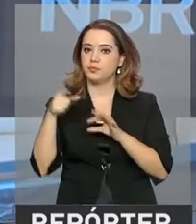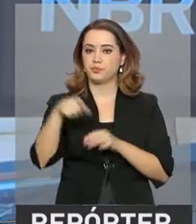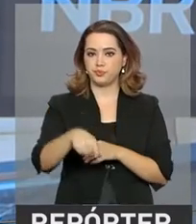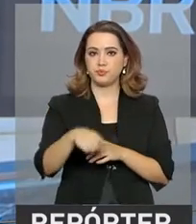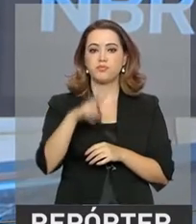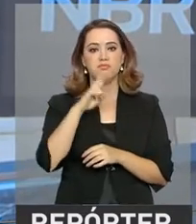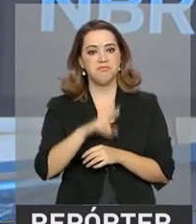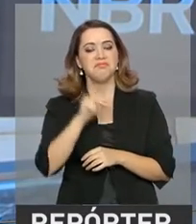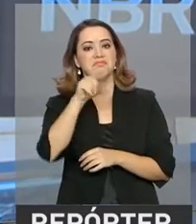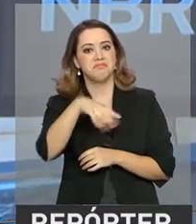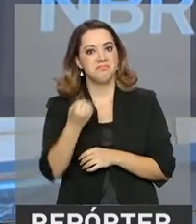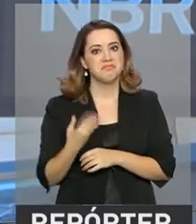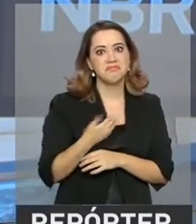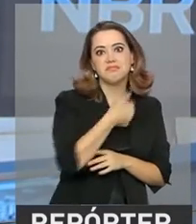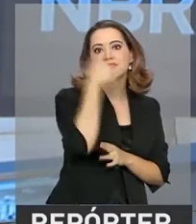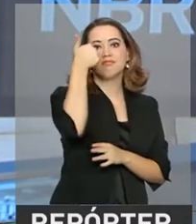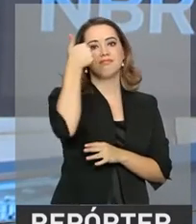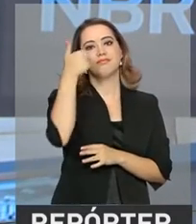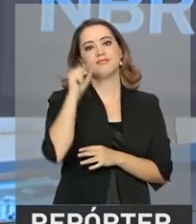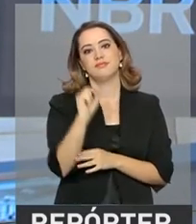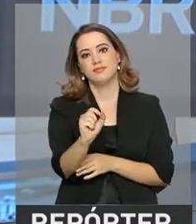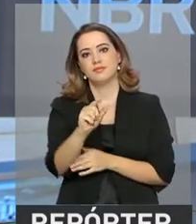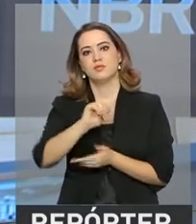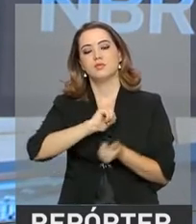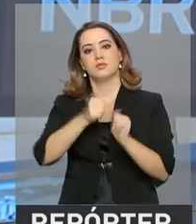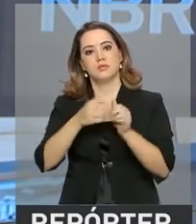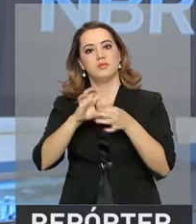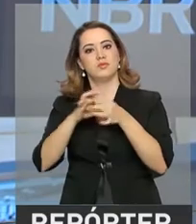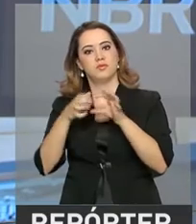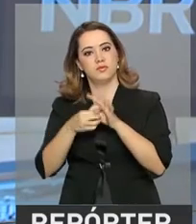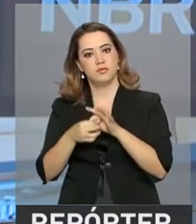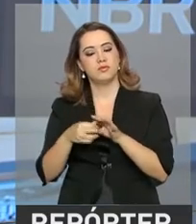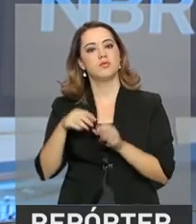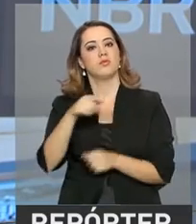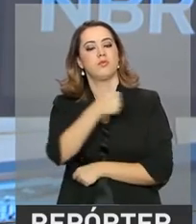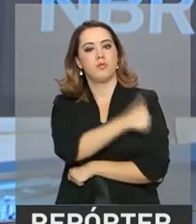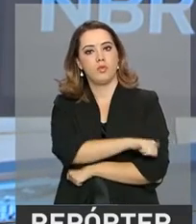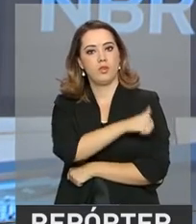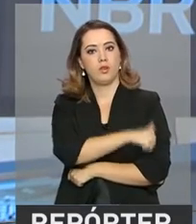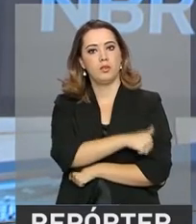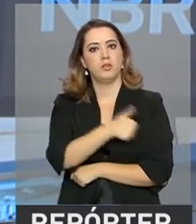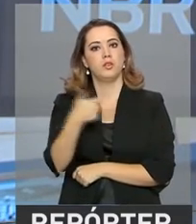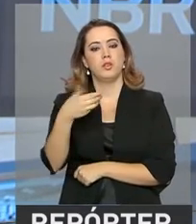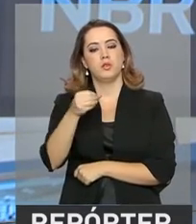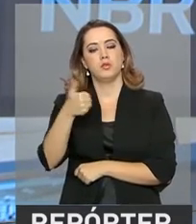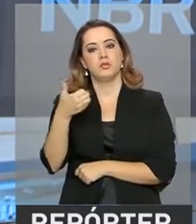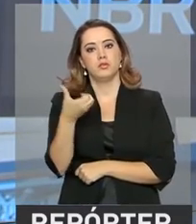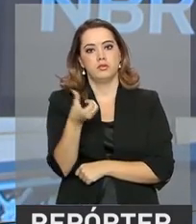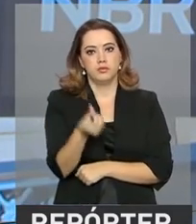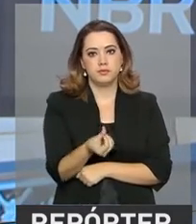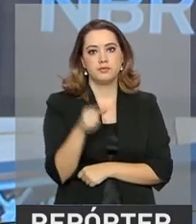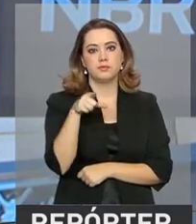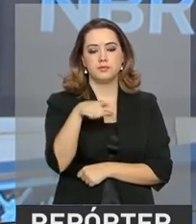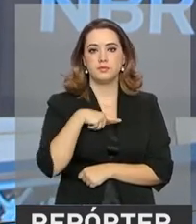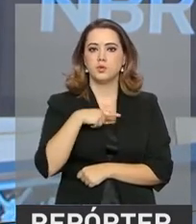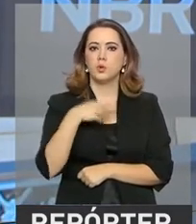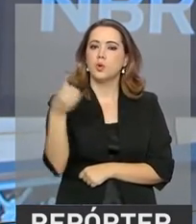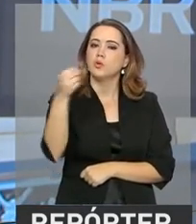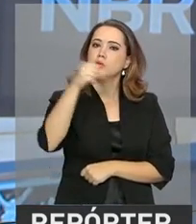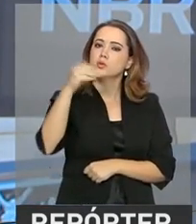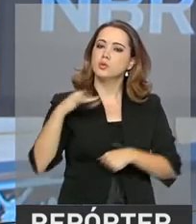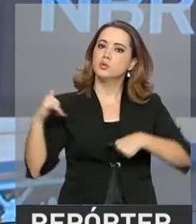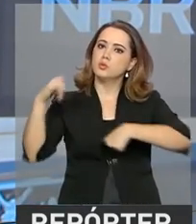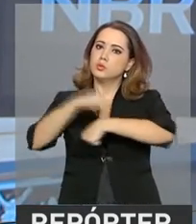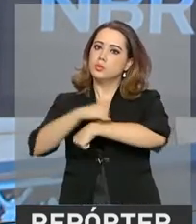considerado acima da excelência para os Jogos Rio 2016. Dos nove aeroportos que concentram o maior volume de